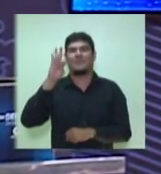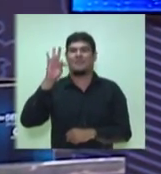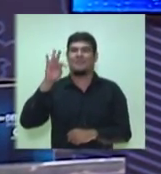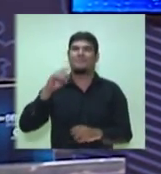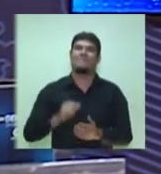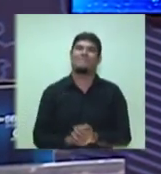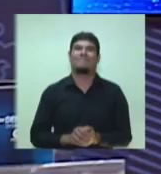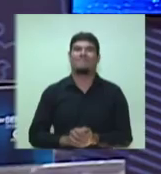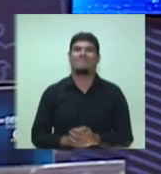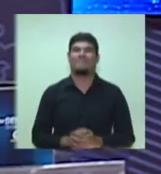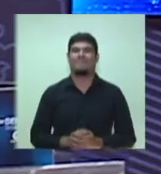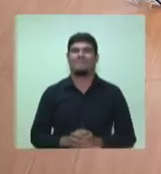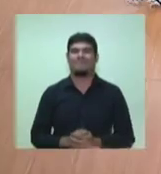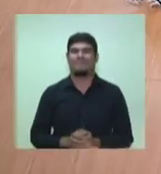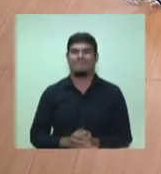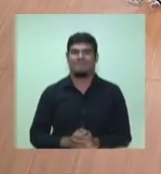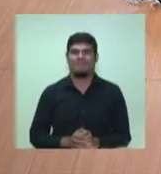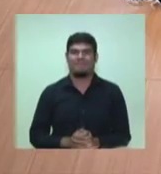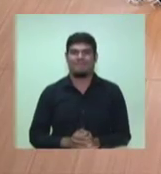eleições 2016.